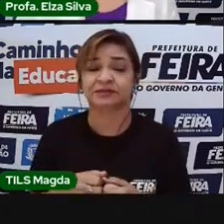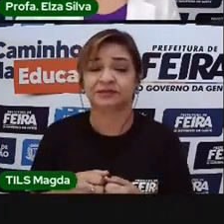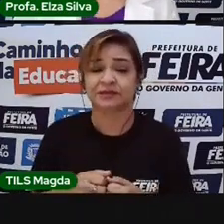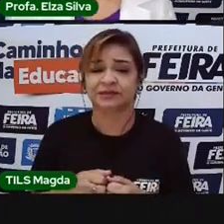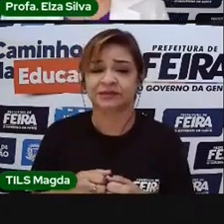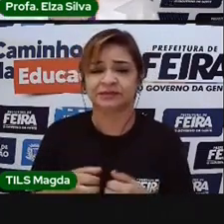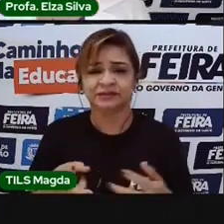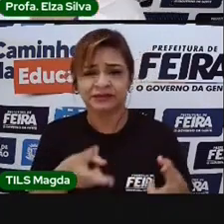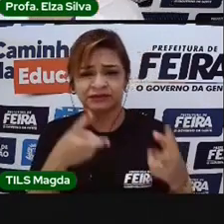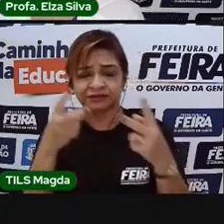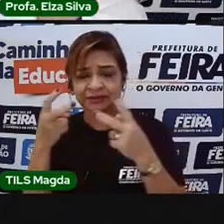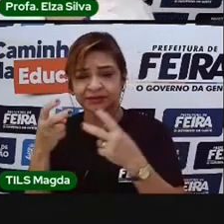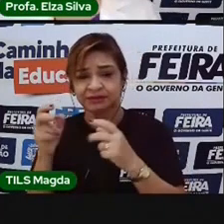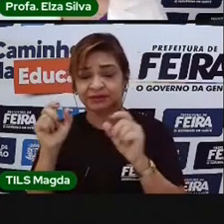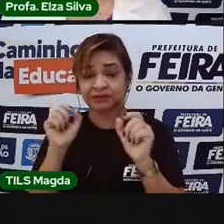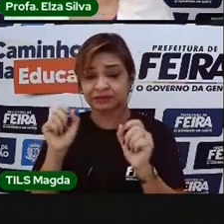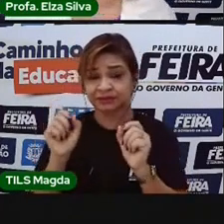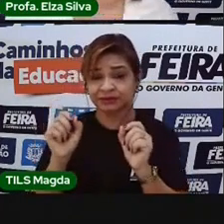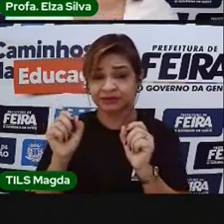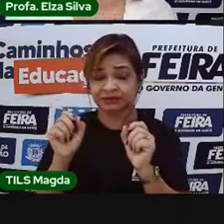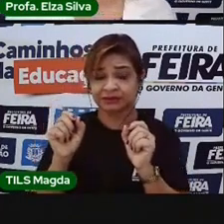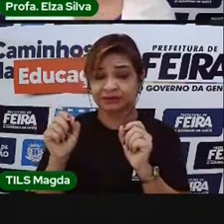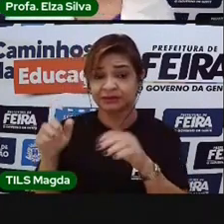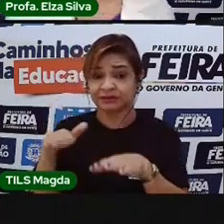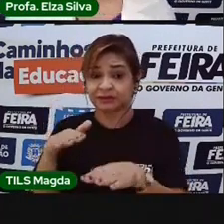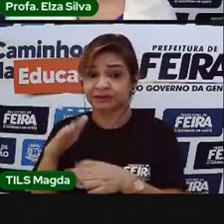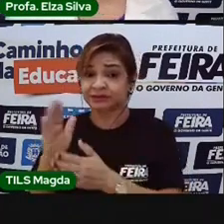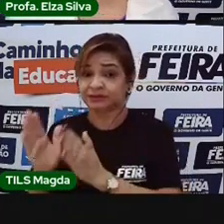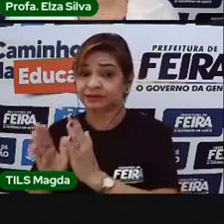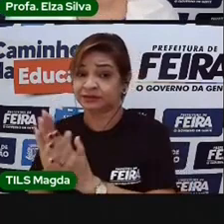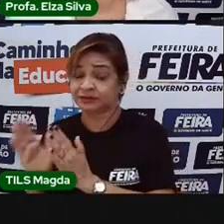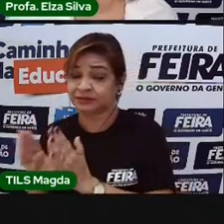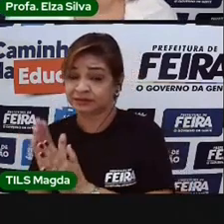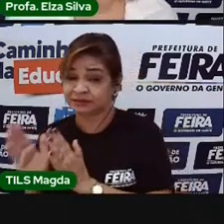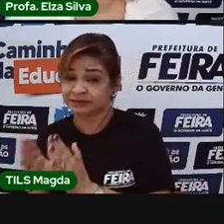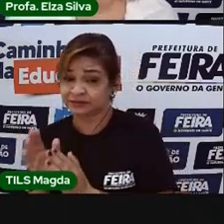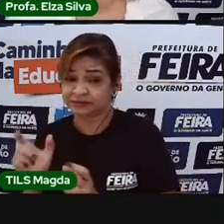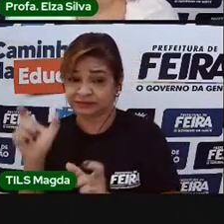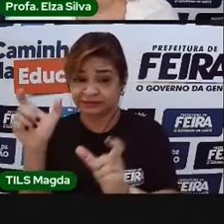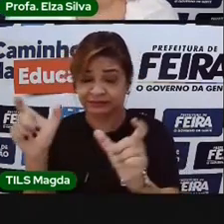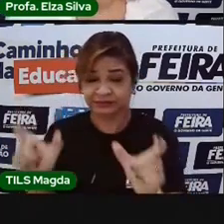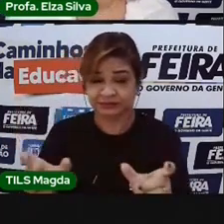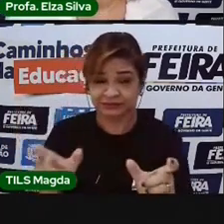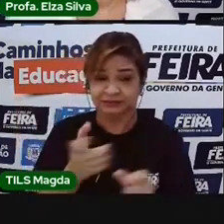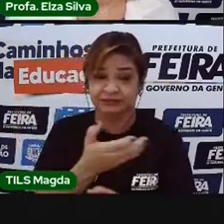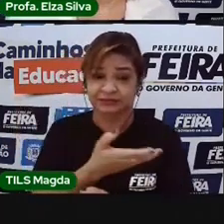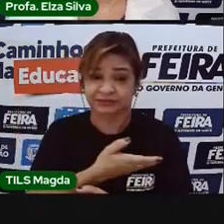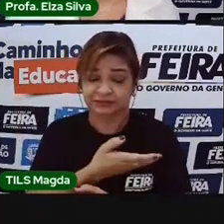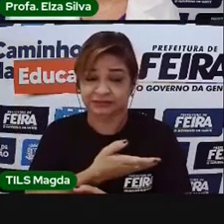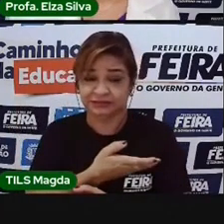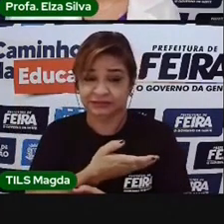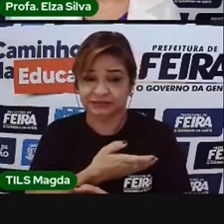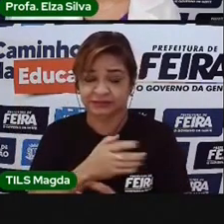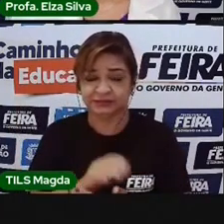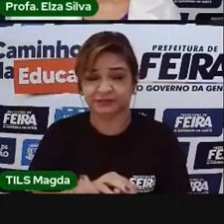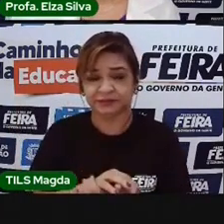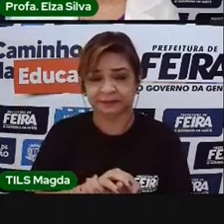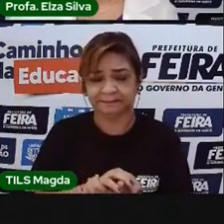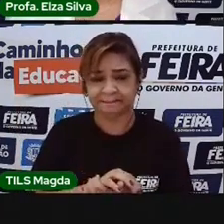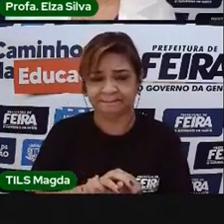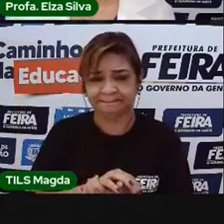a gente percebe através desse diálogo entre Caio e a sua coleguinha? Eles estão